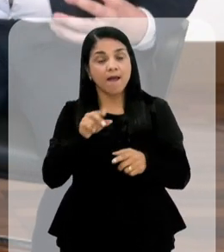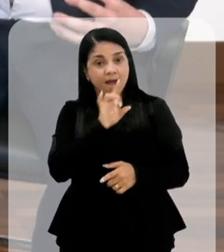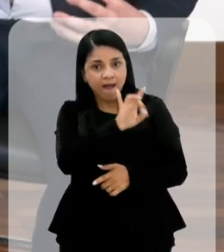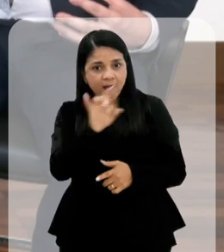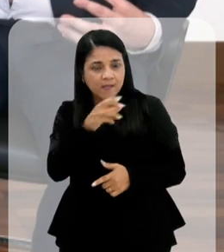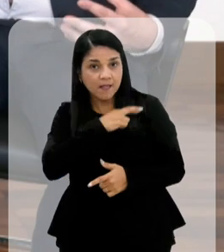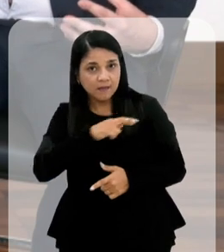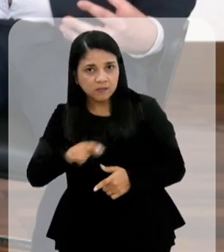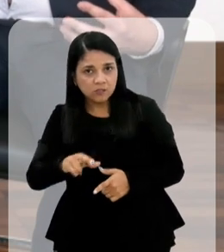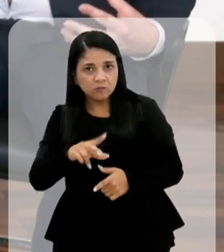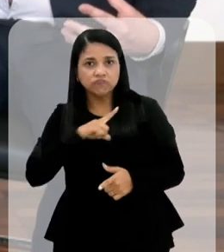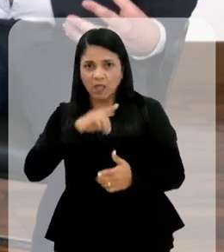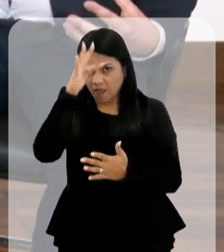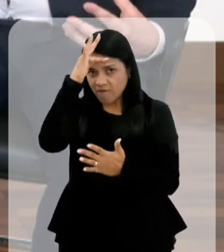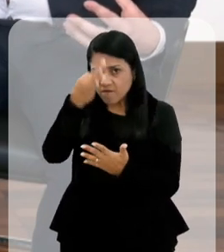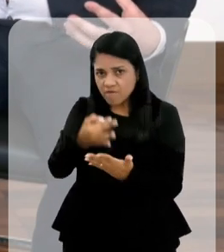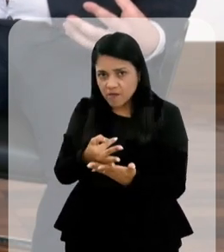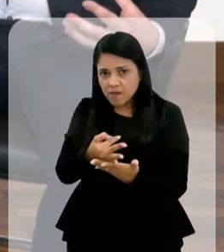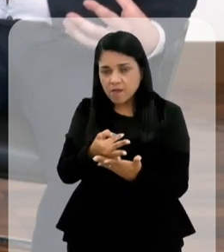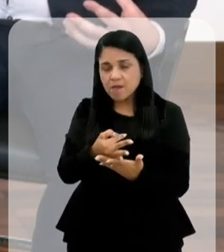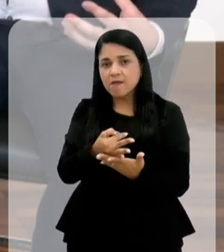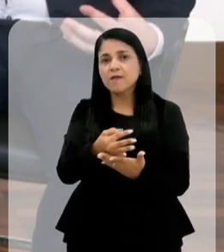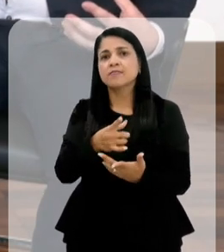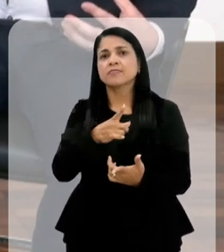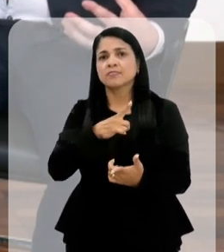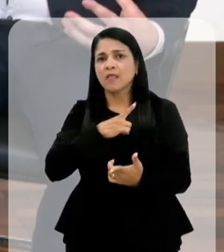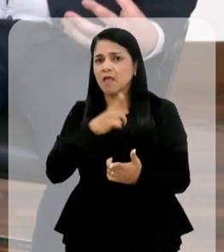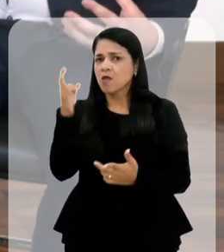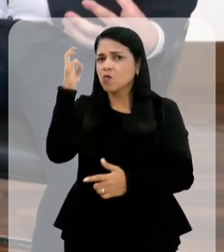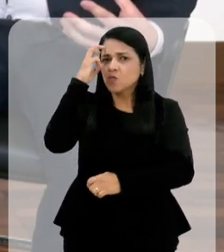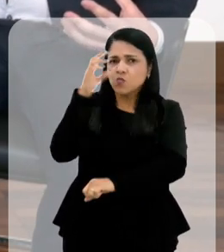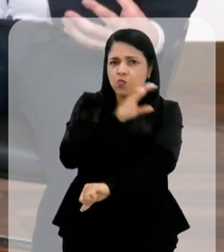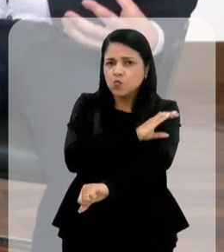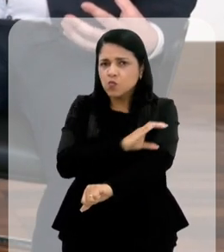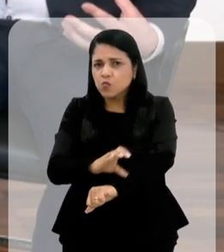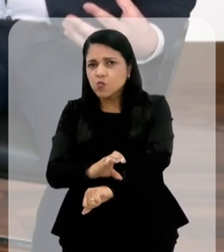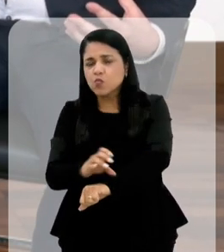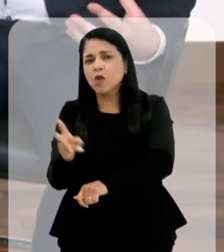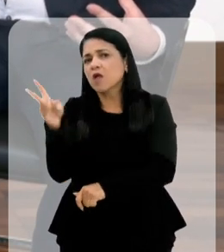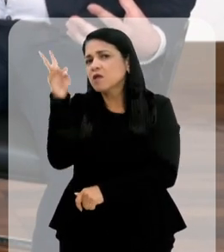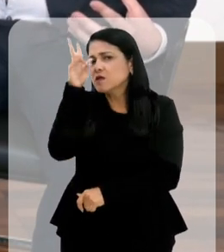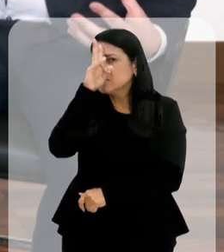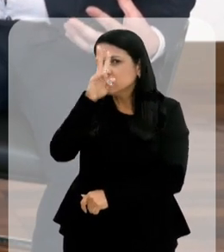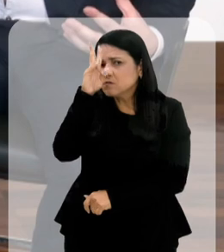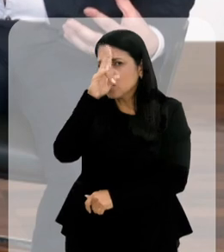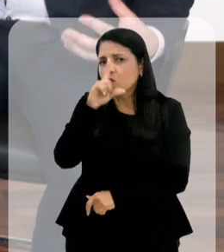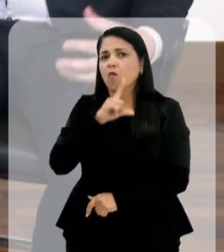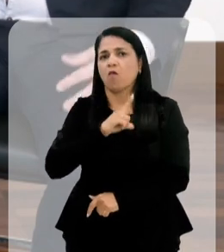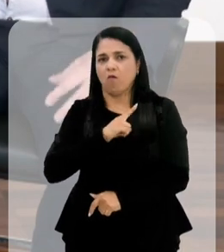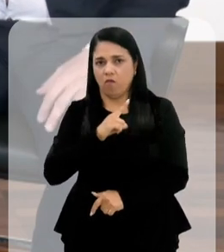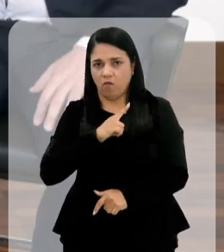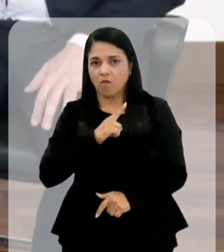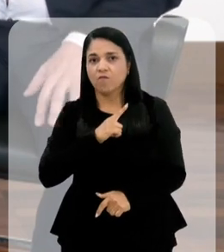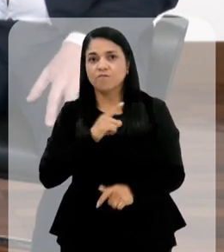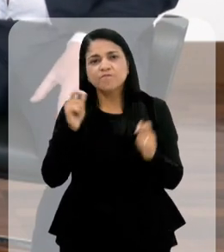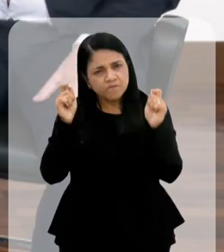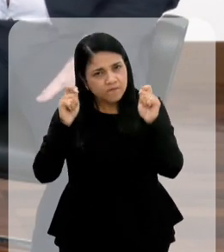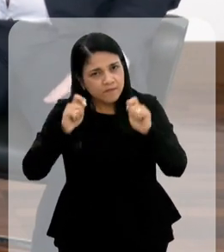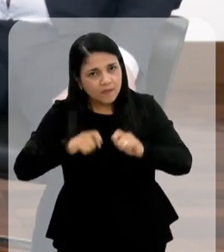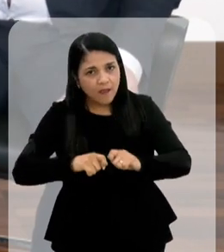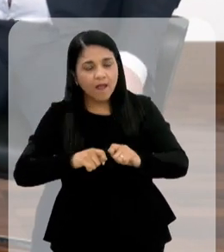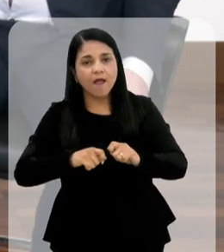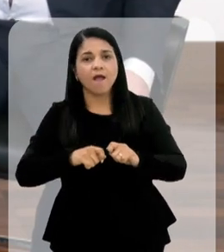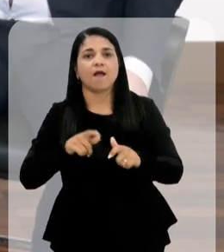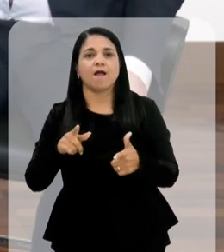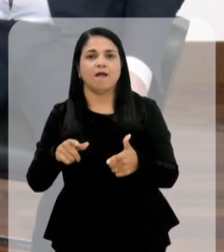religião, ela tem, além da sua fé, ela também tem a sua cultura, a sua história. Então, assim, eu acho que dá para